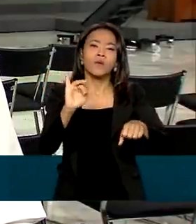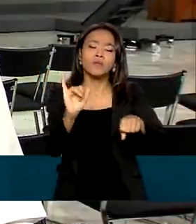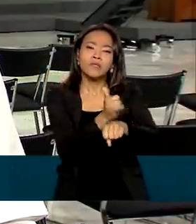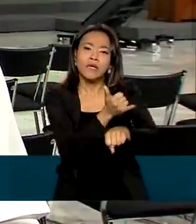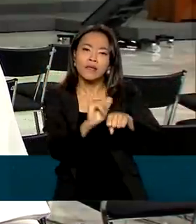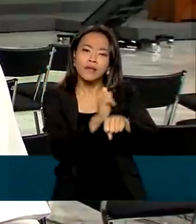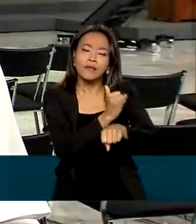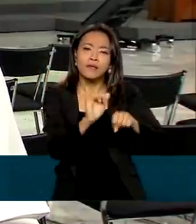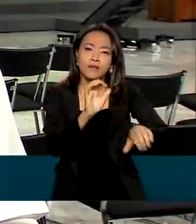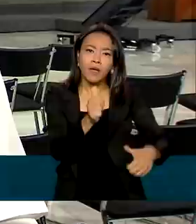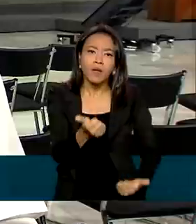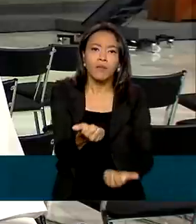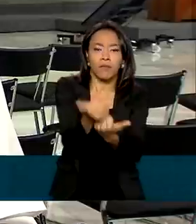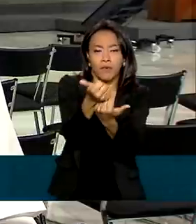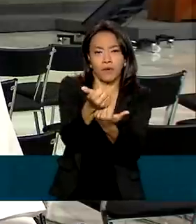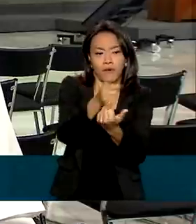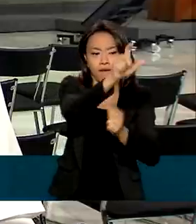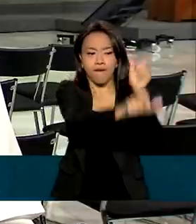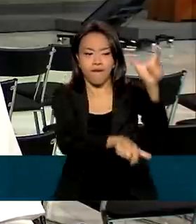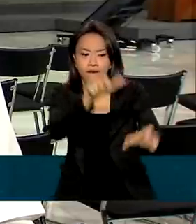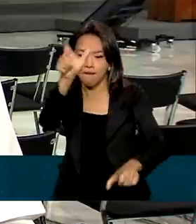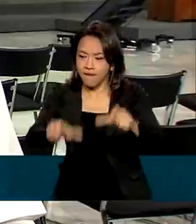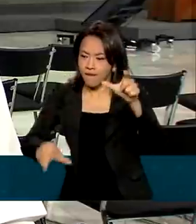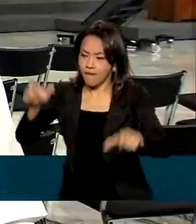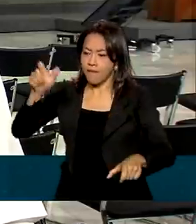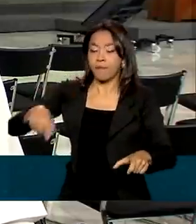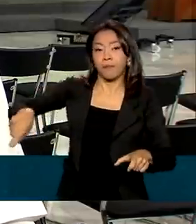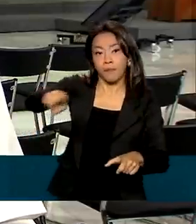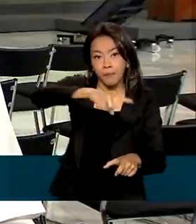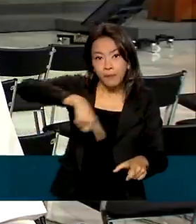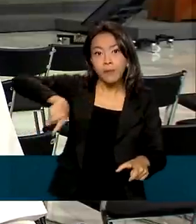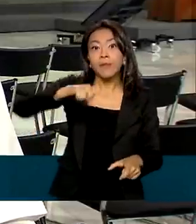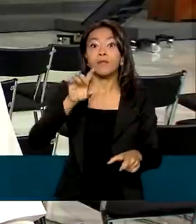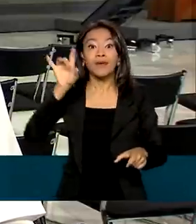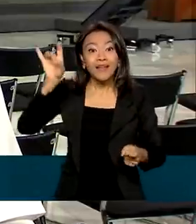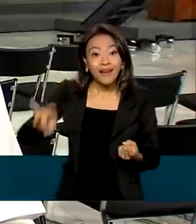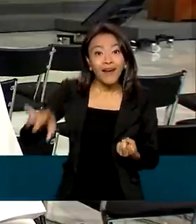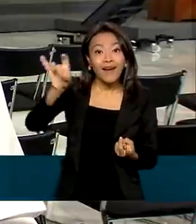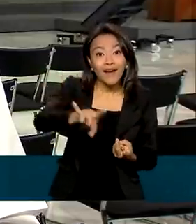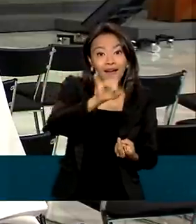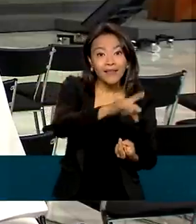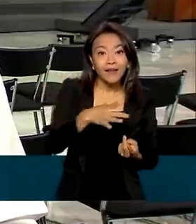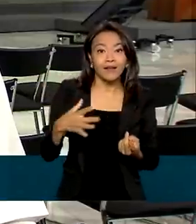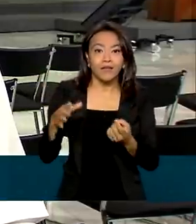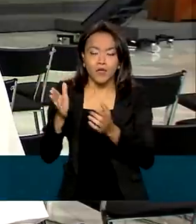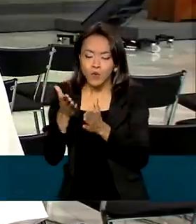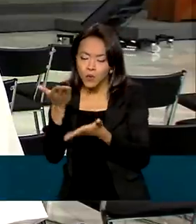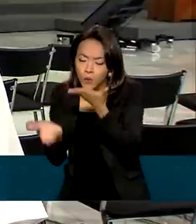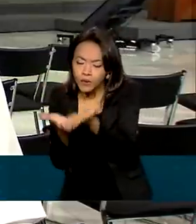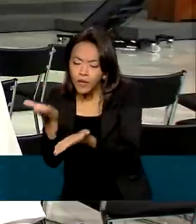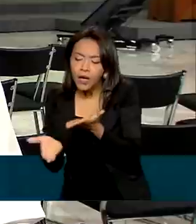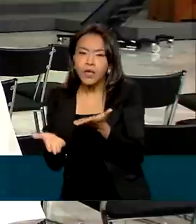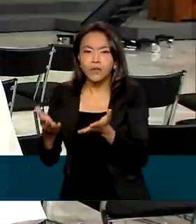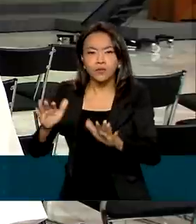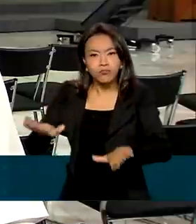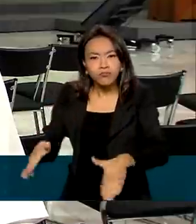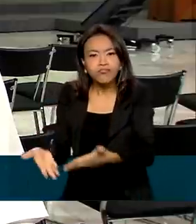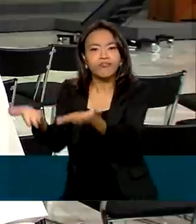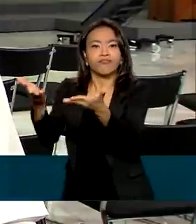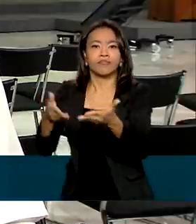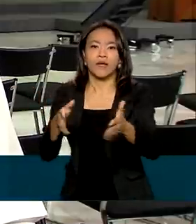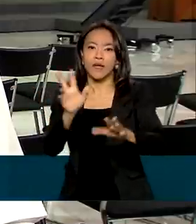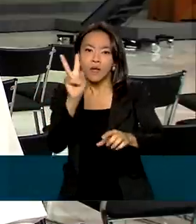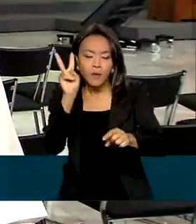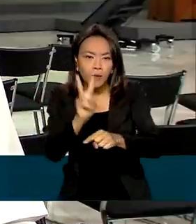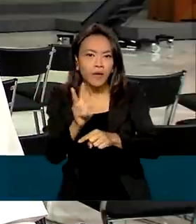atenção à saúde, que estabelece as intervenções a serem realizadas em cada ponto de atenção, seja na promoção, prevenção,